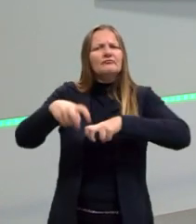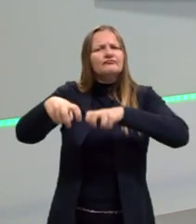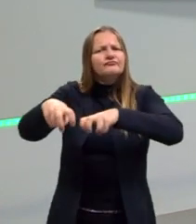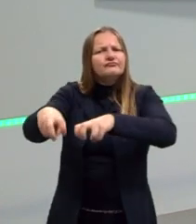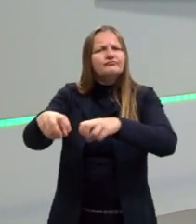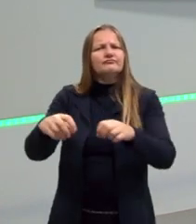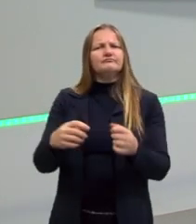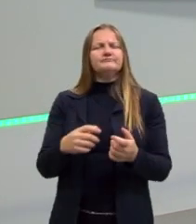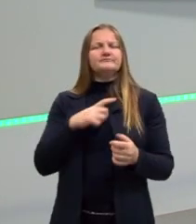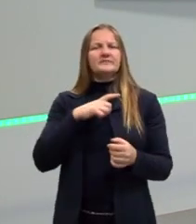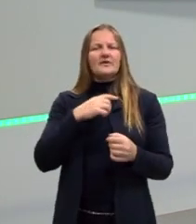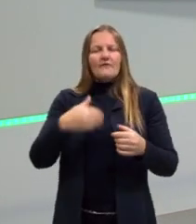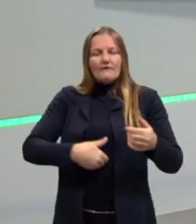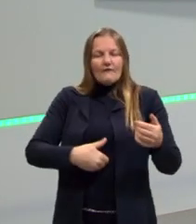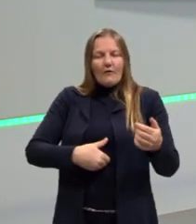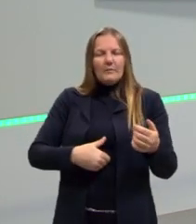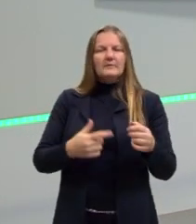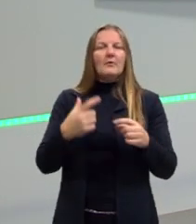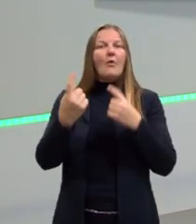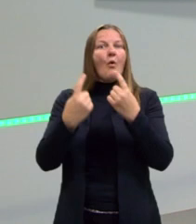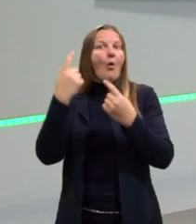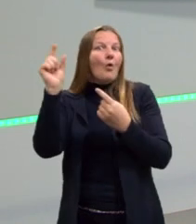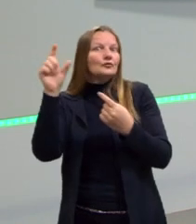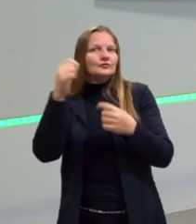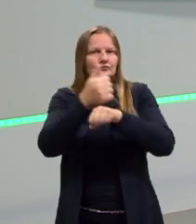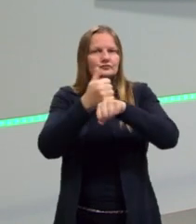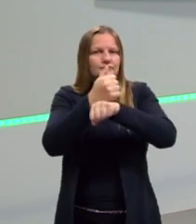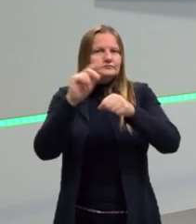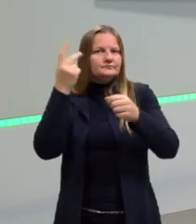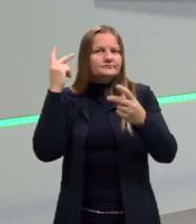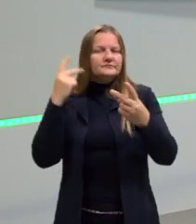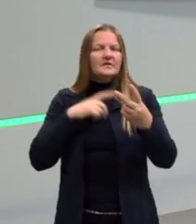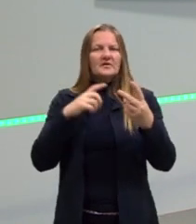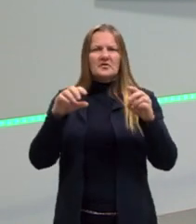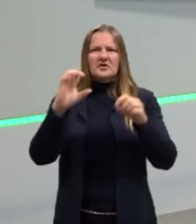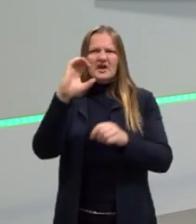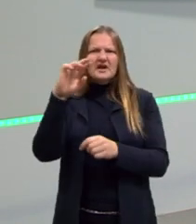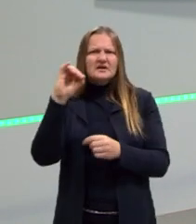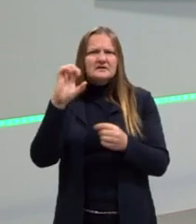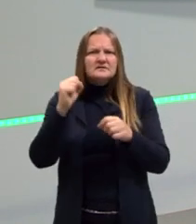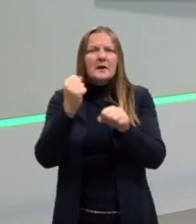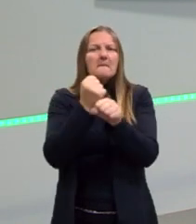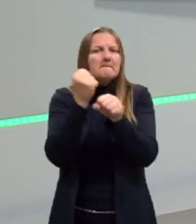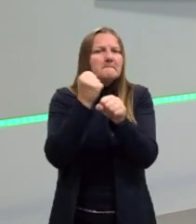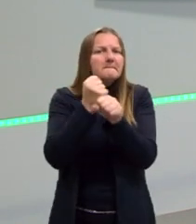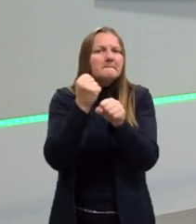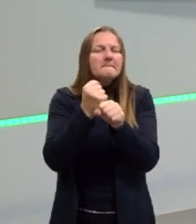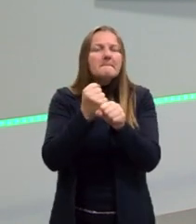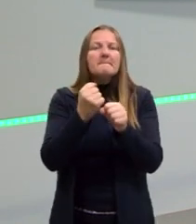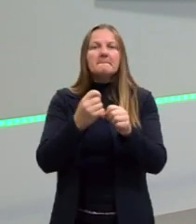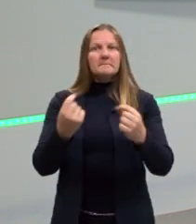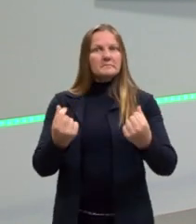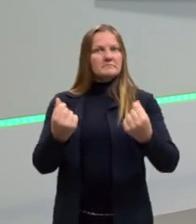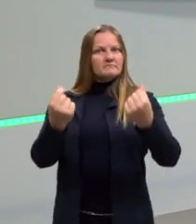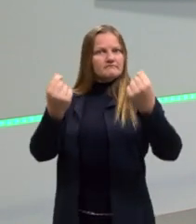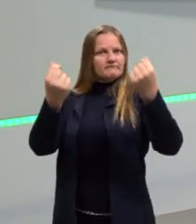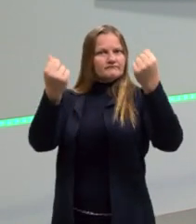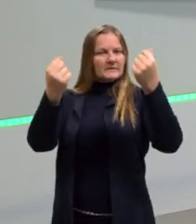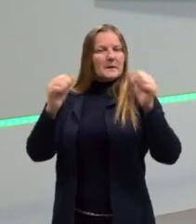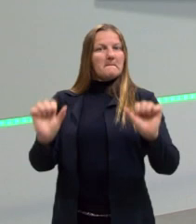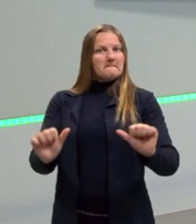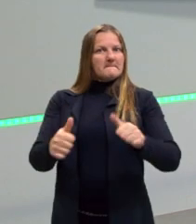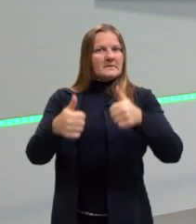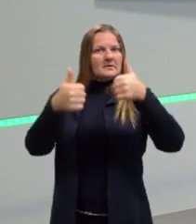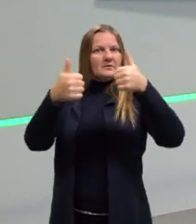uma crise, isso levou à fome. E outro historiador vai dizer, olha, não teve uma crise. A produção estava cada vez melhor. Mas o que